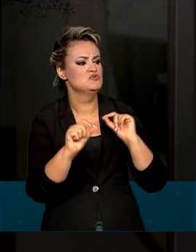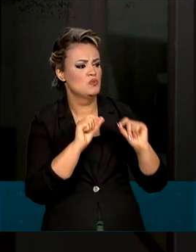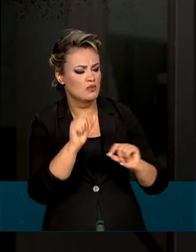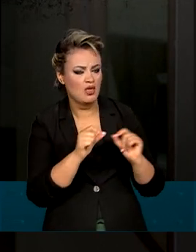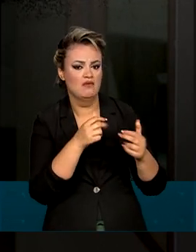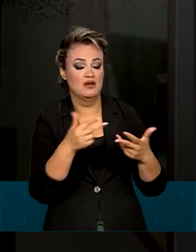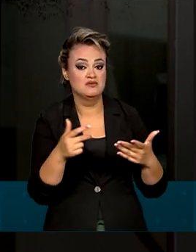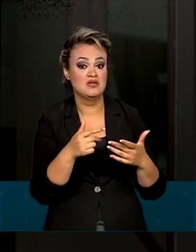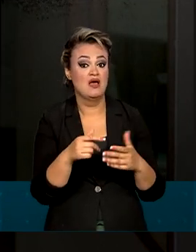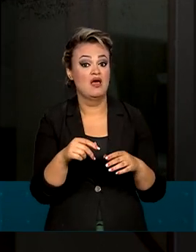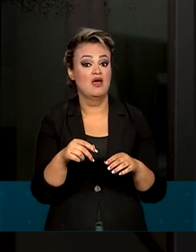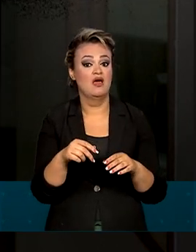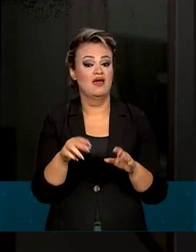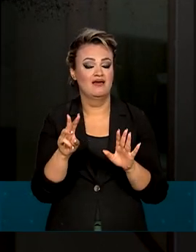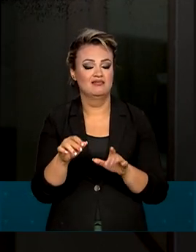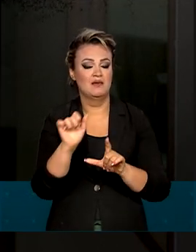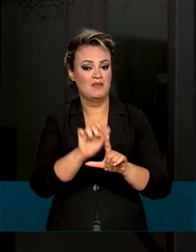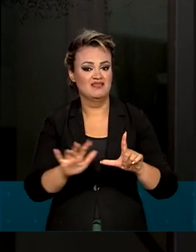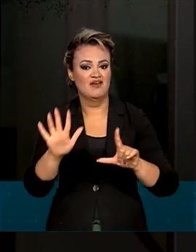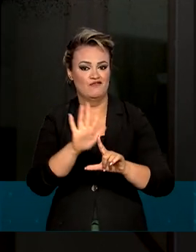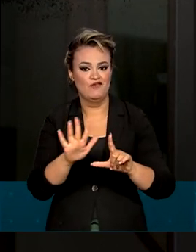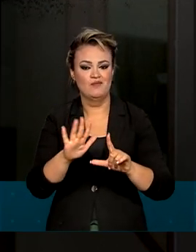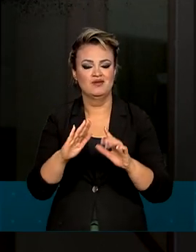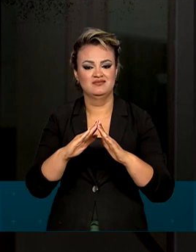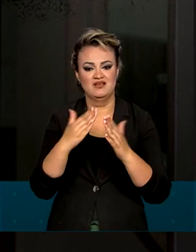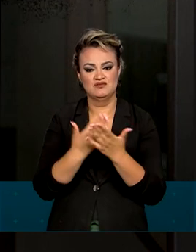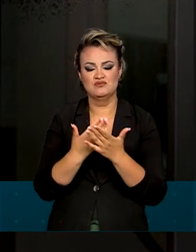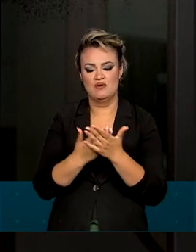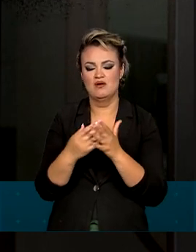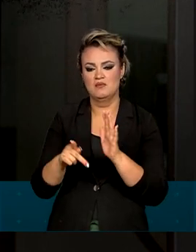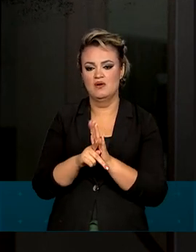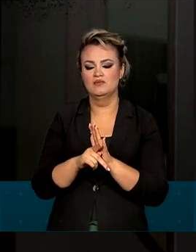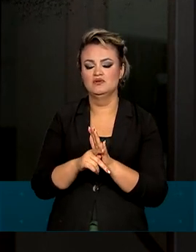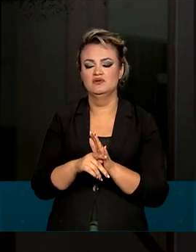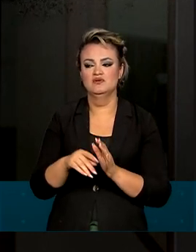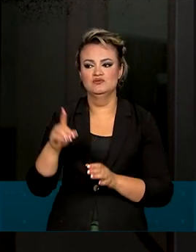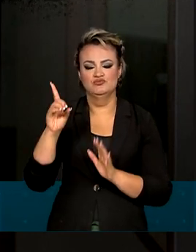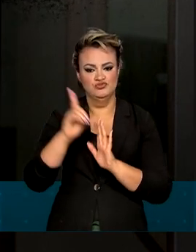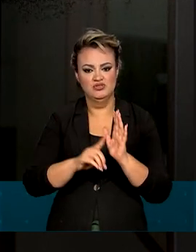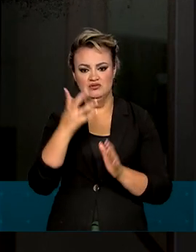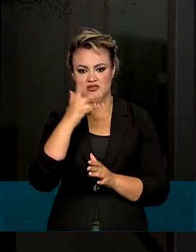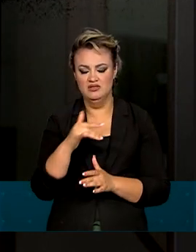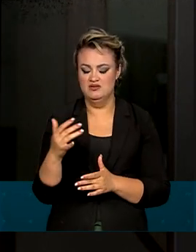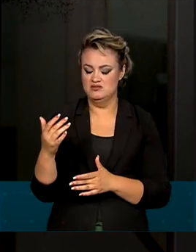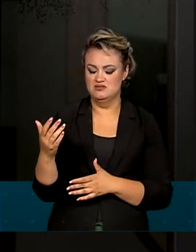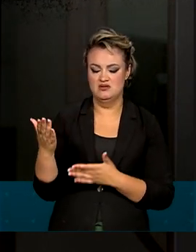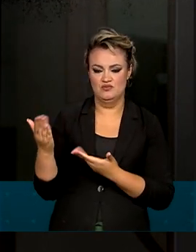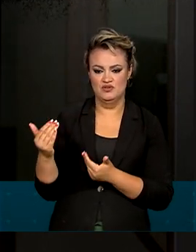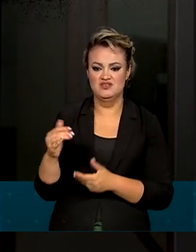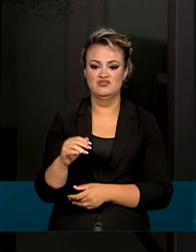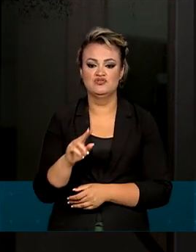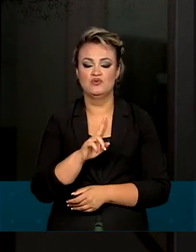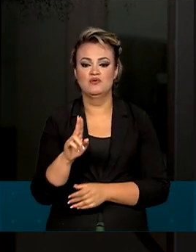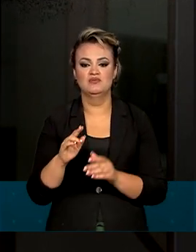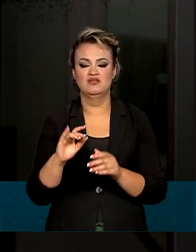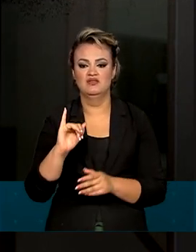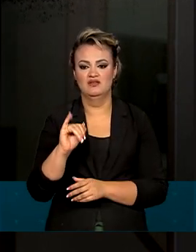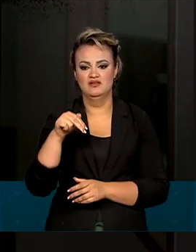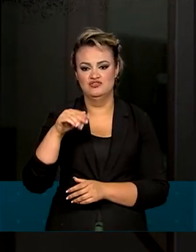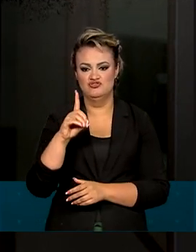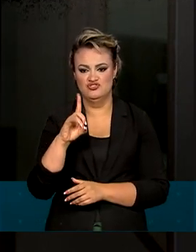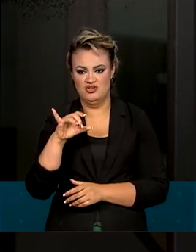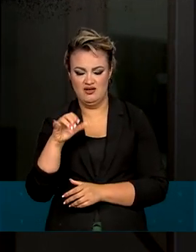disponível online na plataforma da Escola Nacional dos Direitos da Criança e do Adolescente, a Indica. A capacitação é